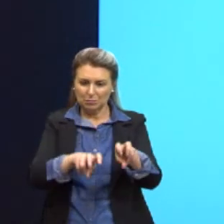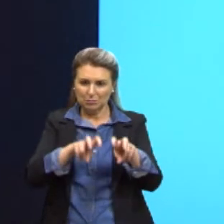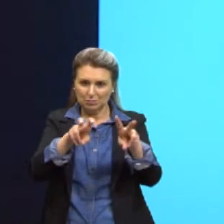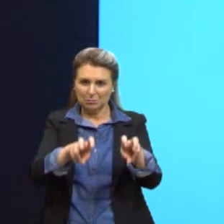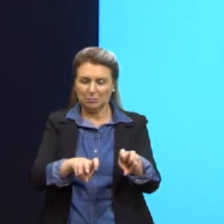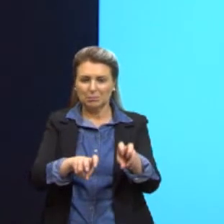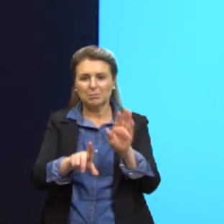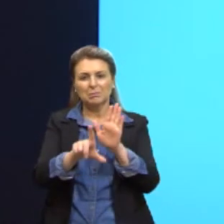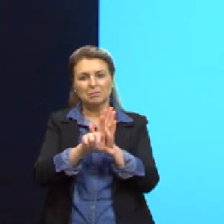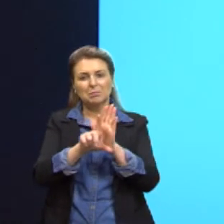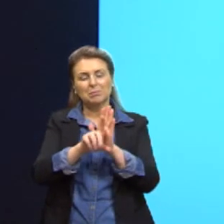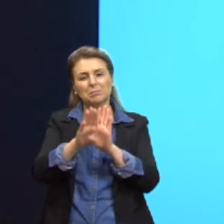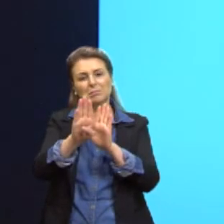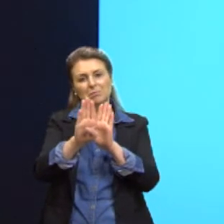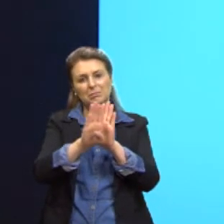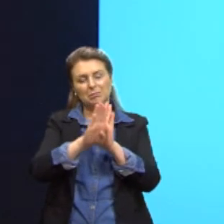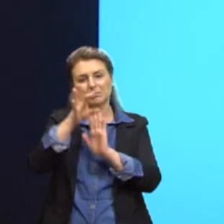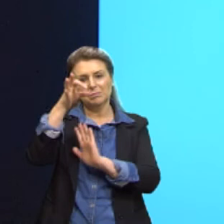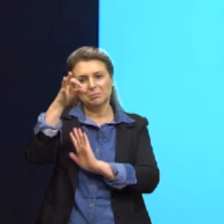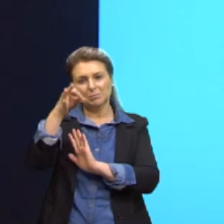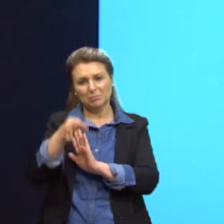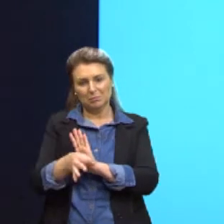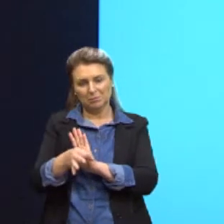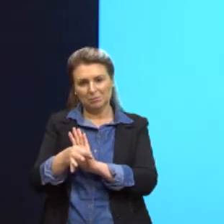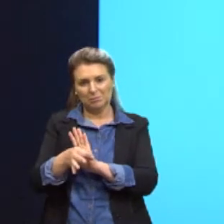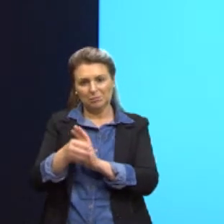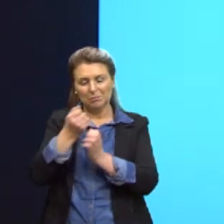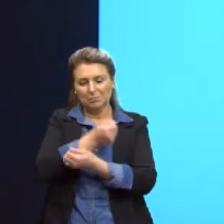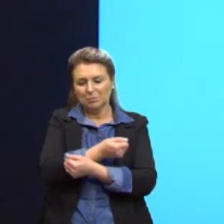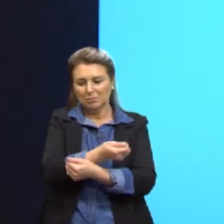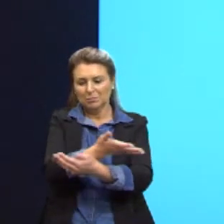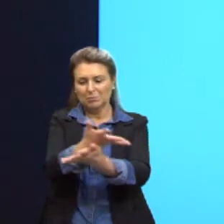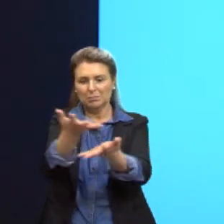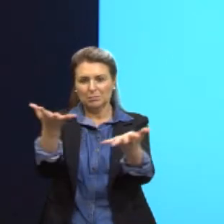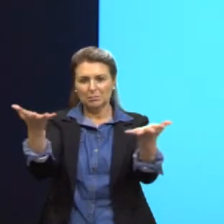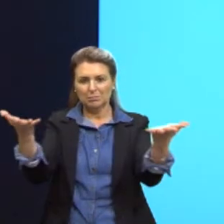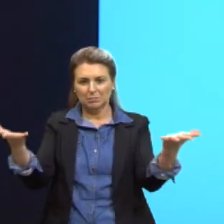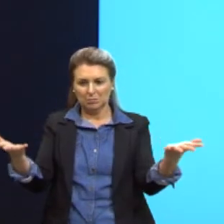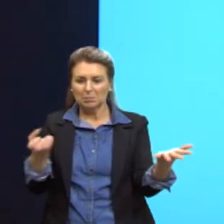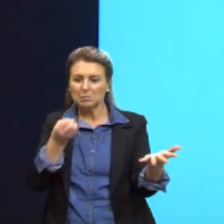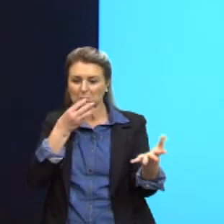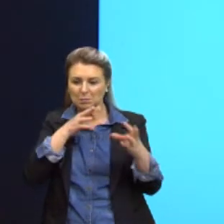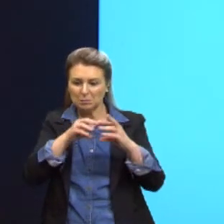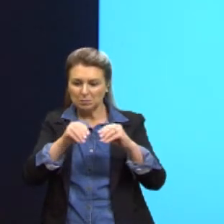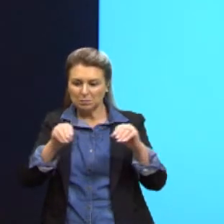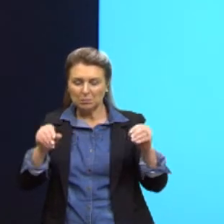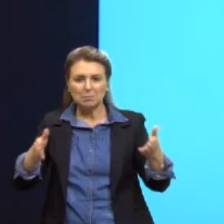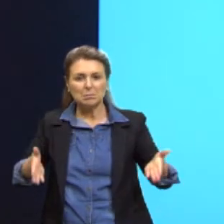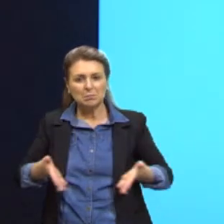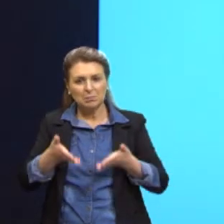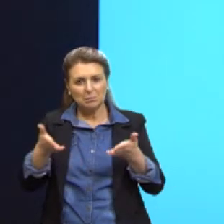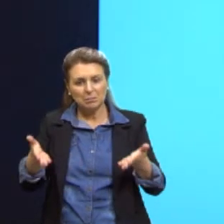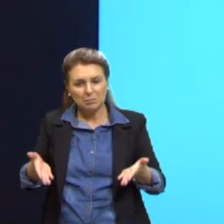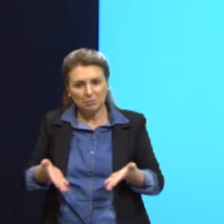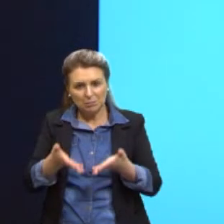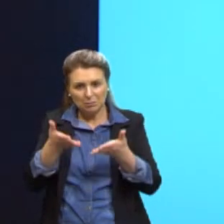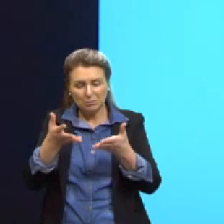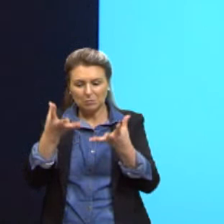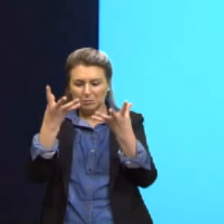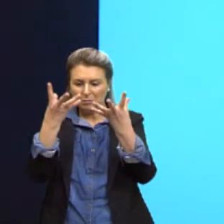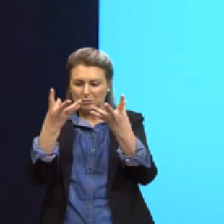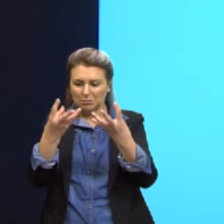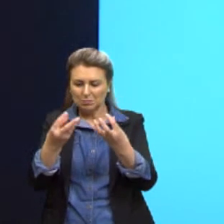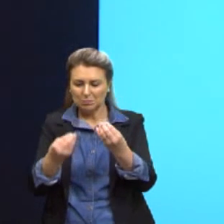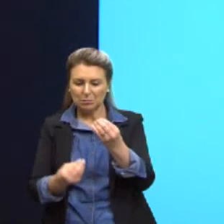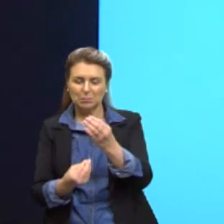administrando a enzima-alvo nos fertilizantes utilizados na lavoura, promovendo sua absorção pela espécie cultivada.